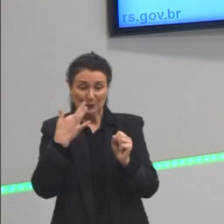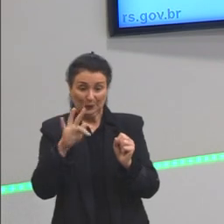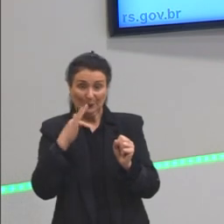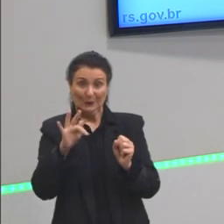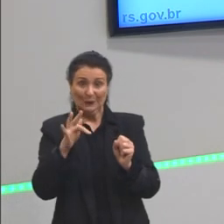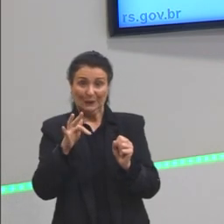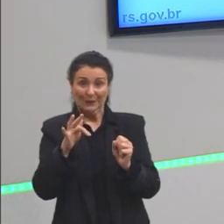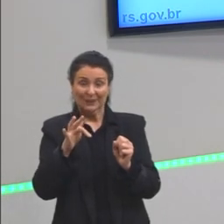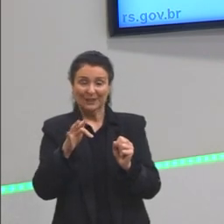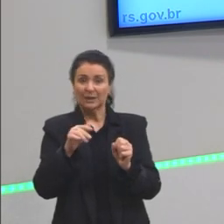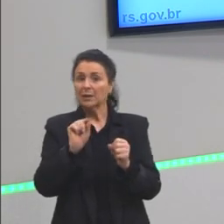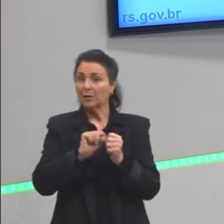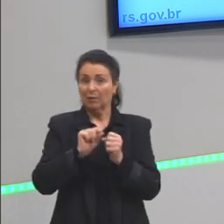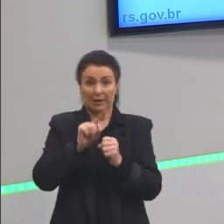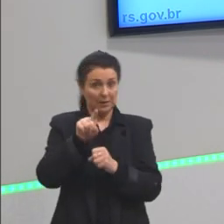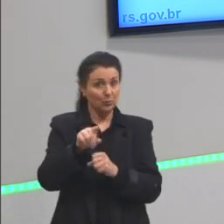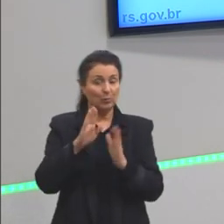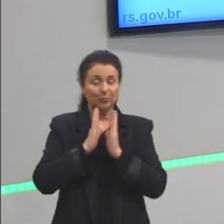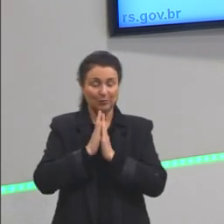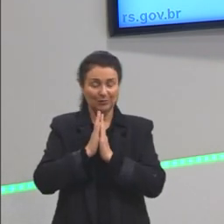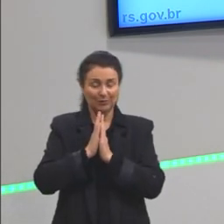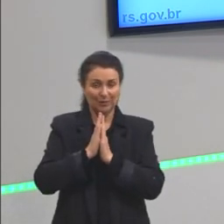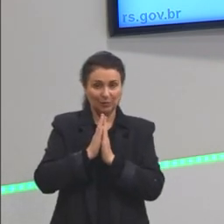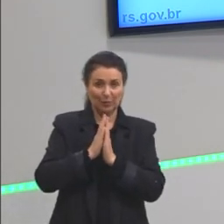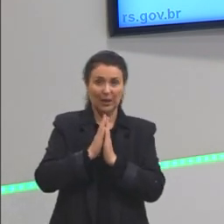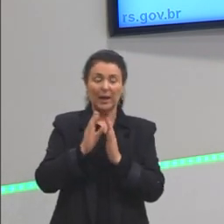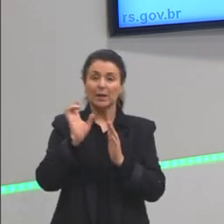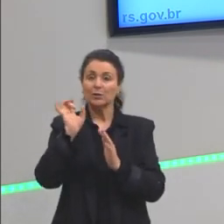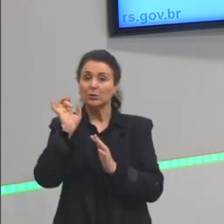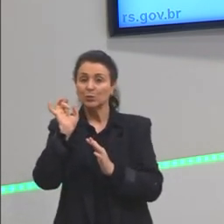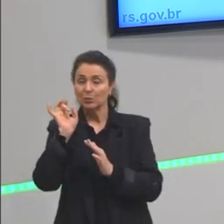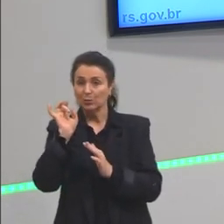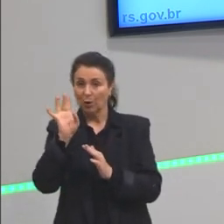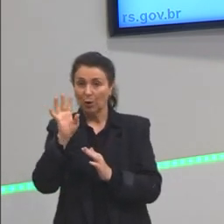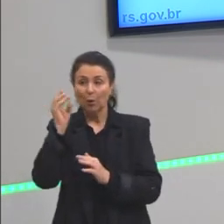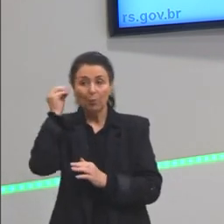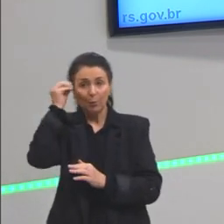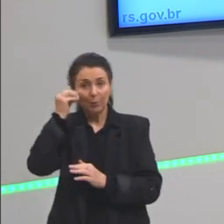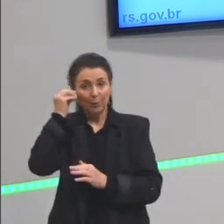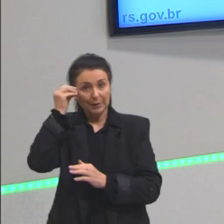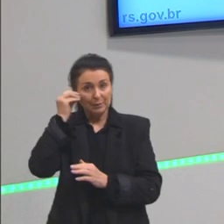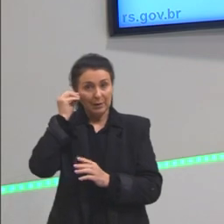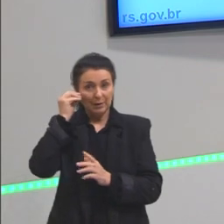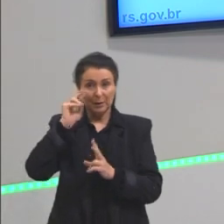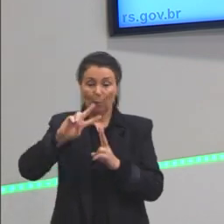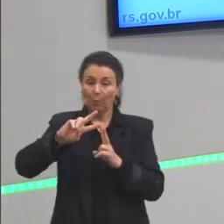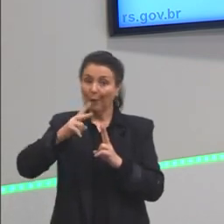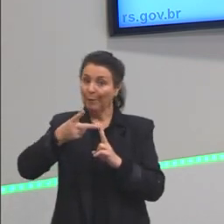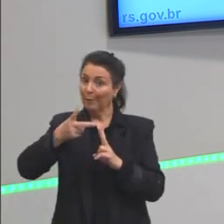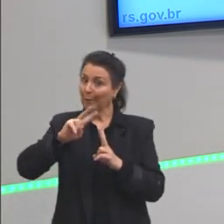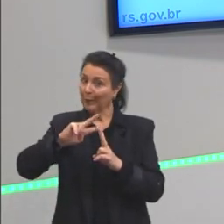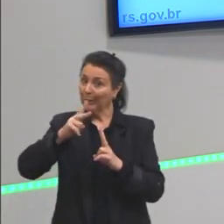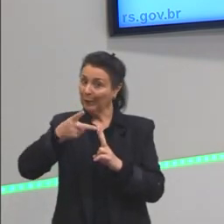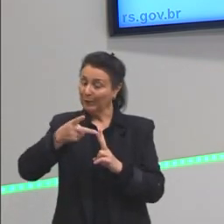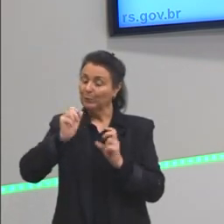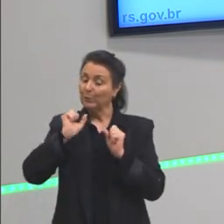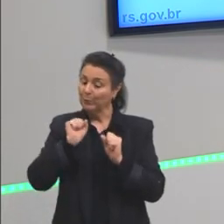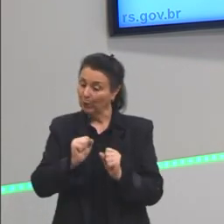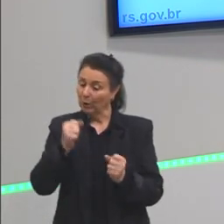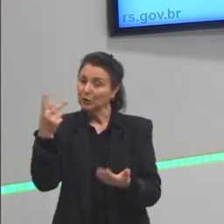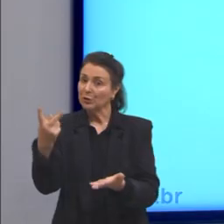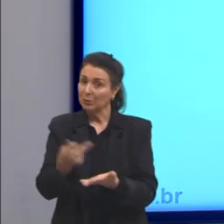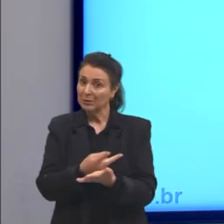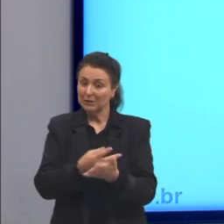Claro que vocês não façam isso. Eu estou falando só de forma hipotética para vocês imaginarem o que pode acontecer.